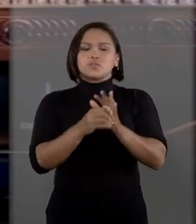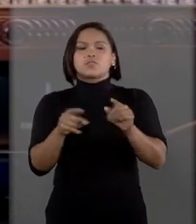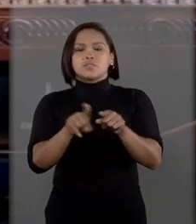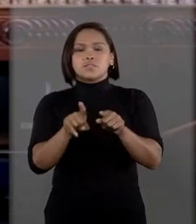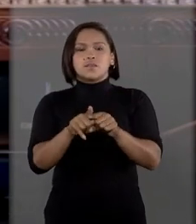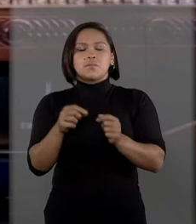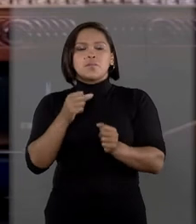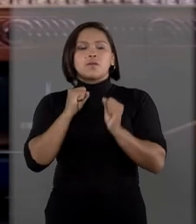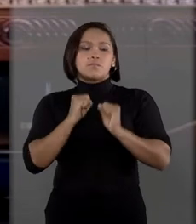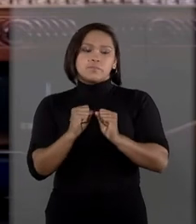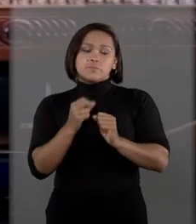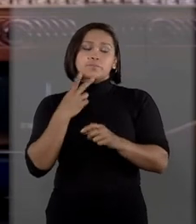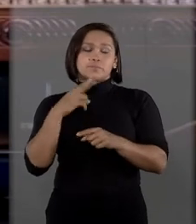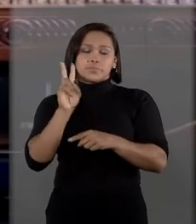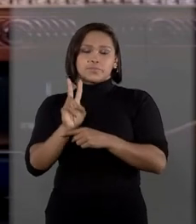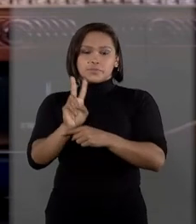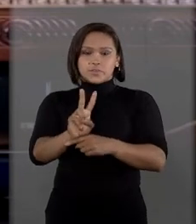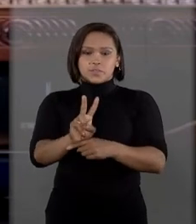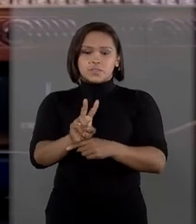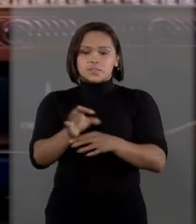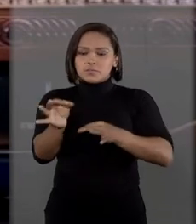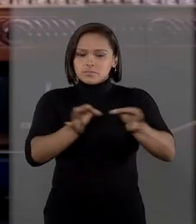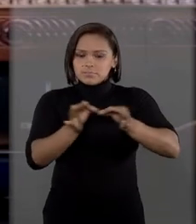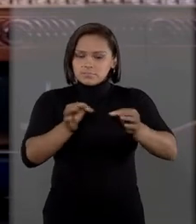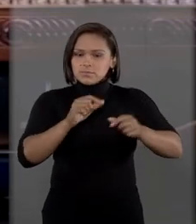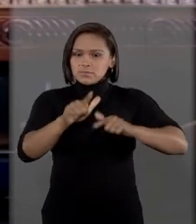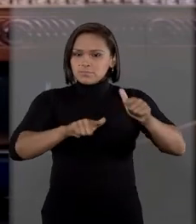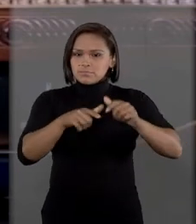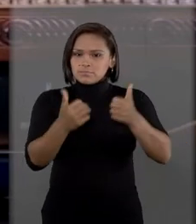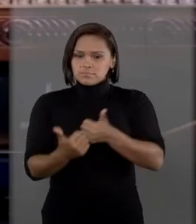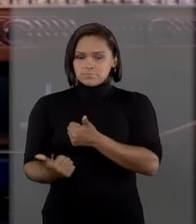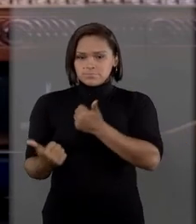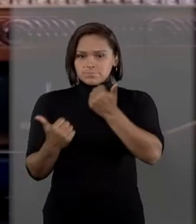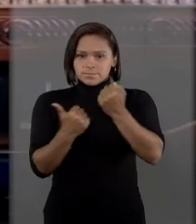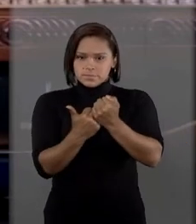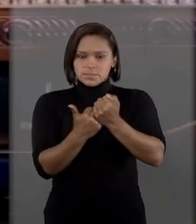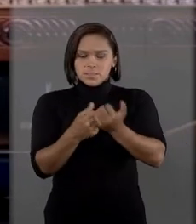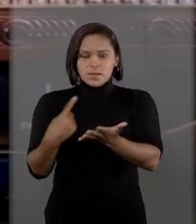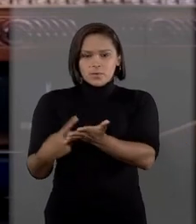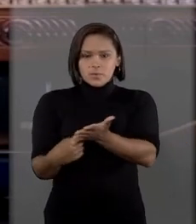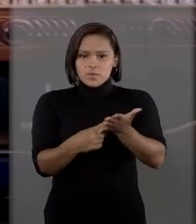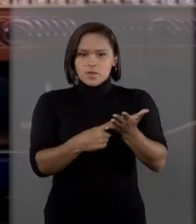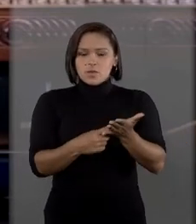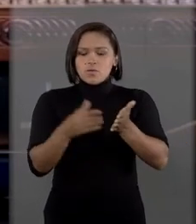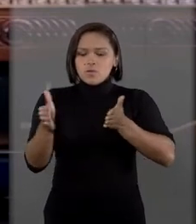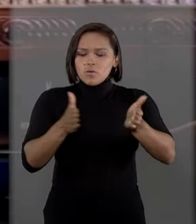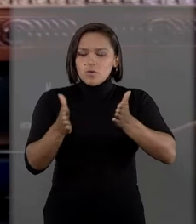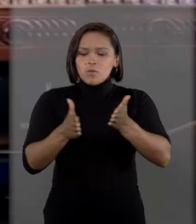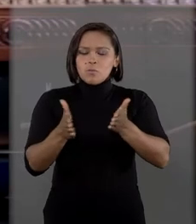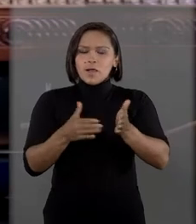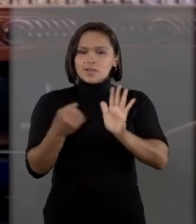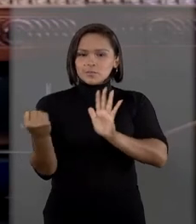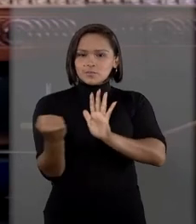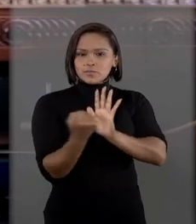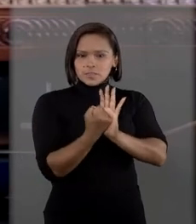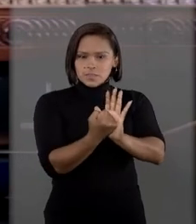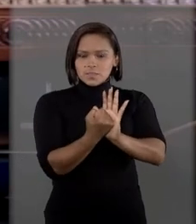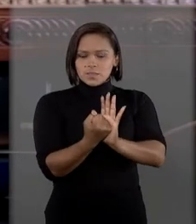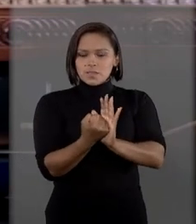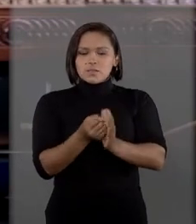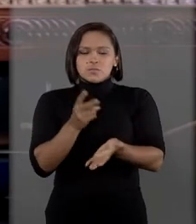que são previstas em um plano de trabalho que integra o presente acordo com prazos fixados para sua